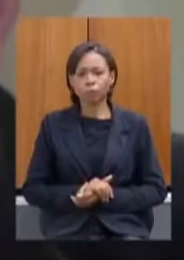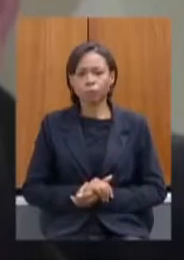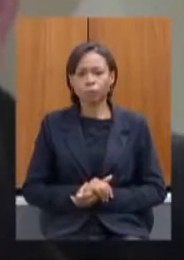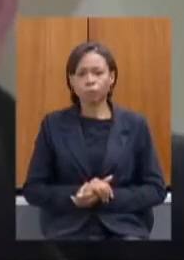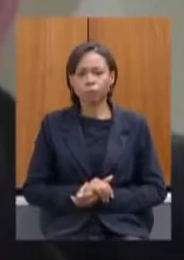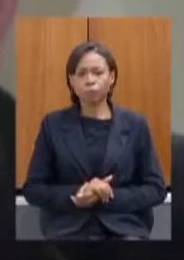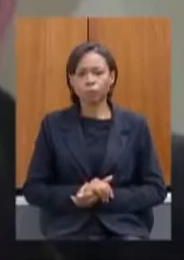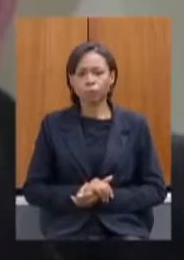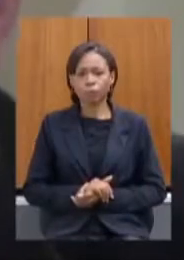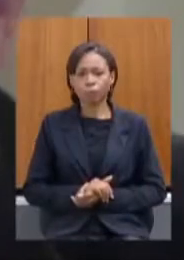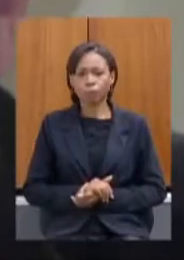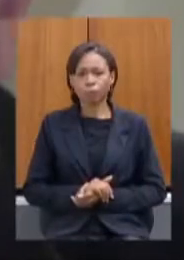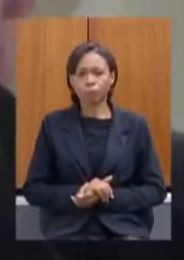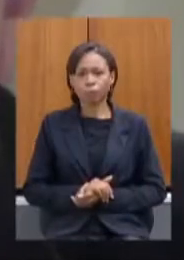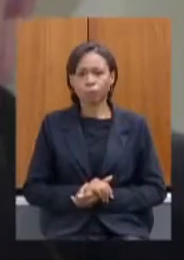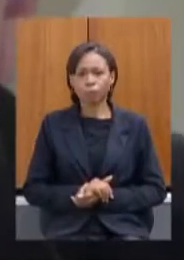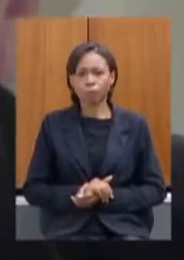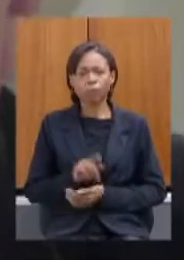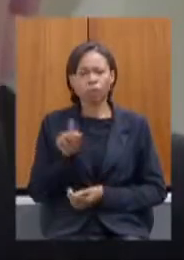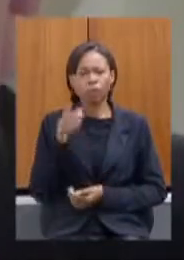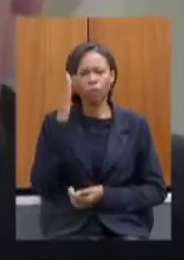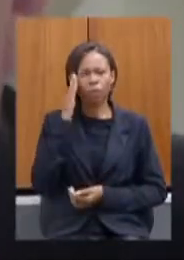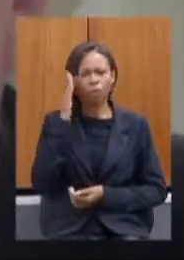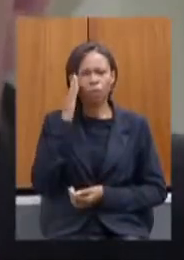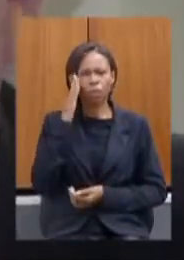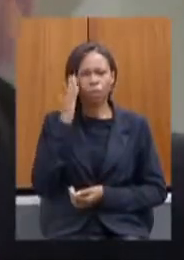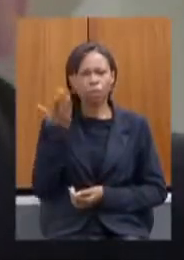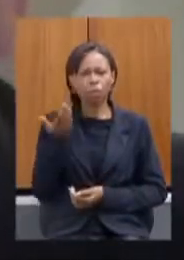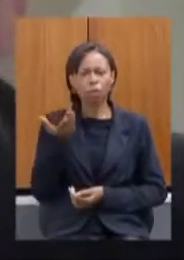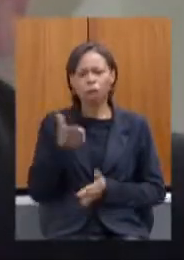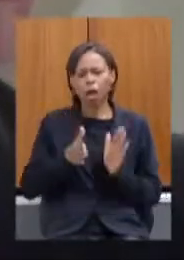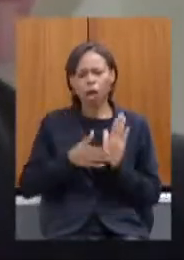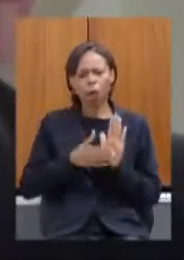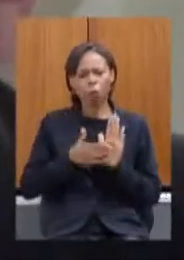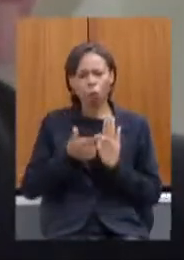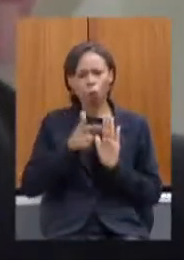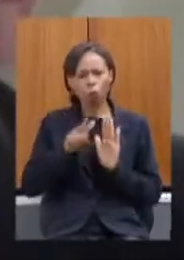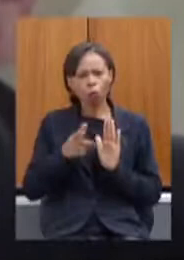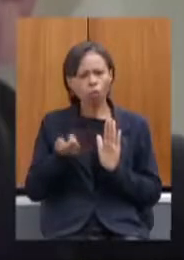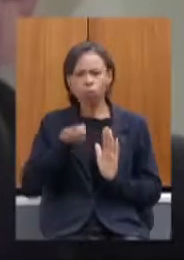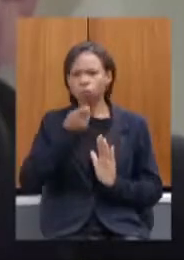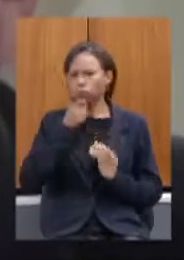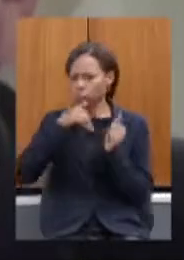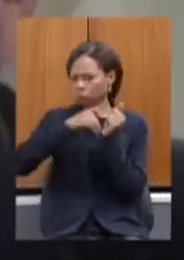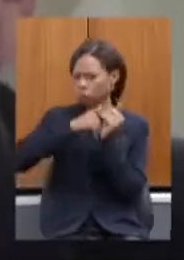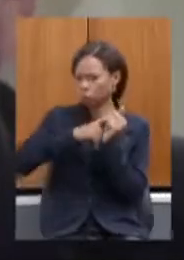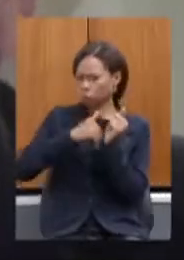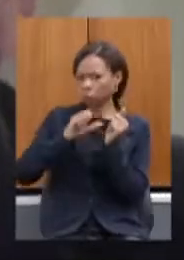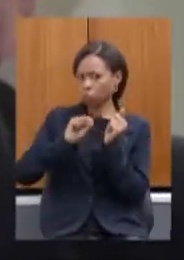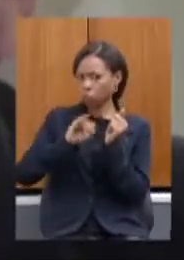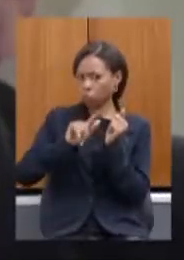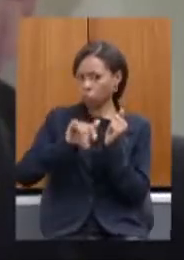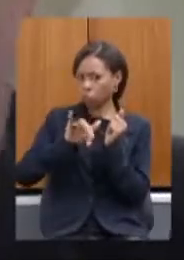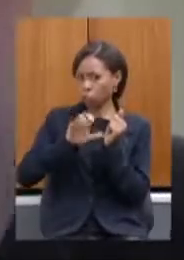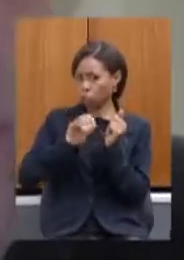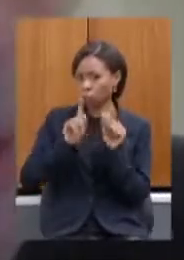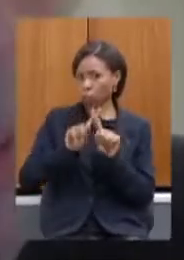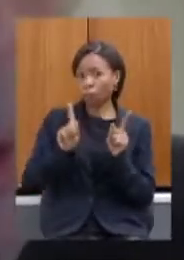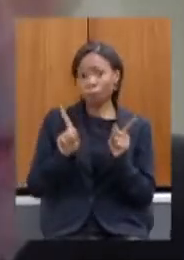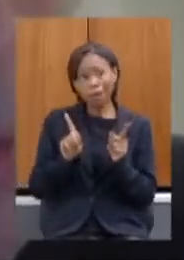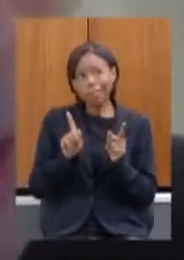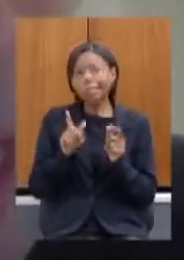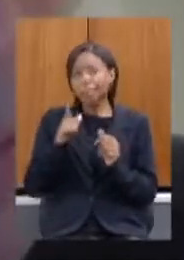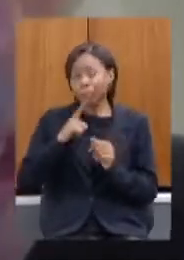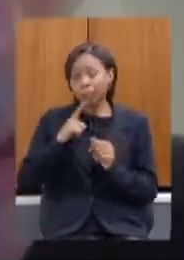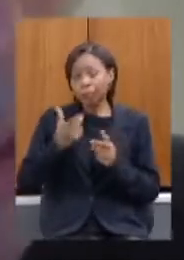a conta própria a senhora sabe não está mais em sigilo mas existe ainda confidencialidade então o que eu